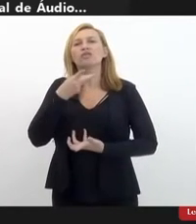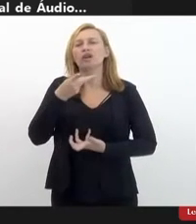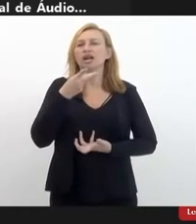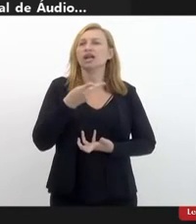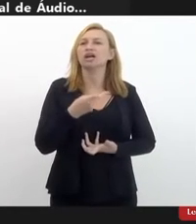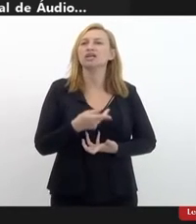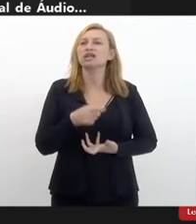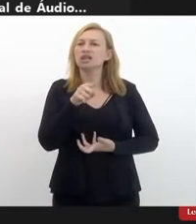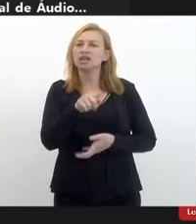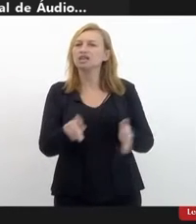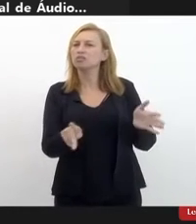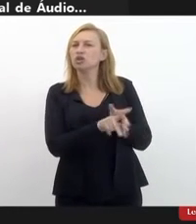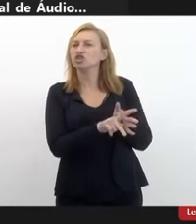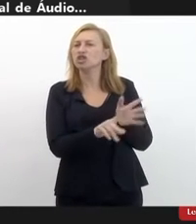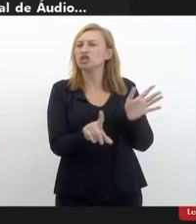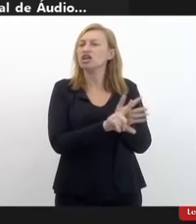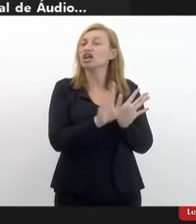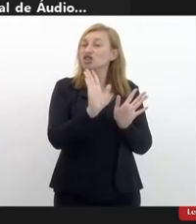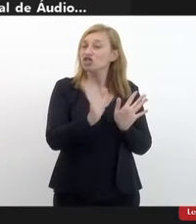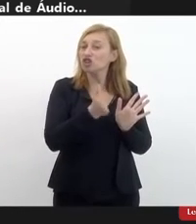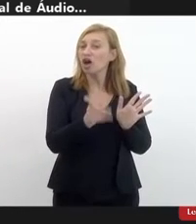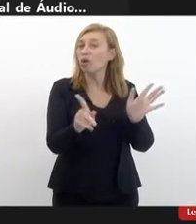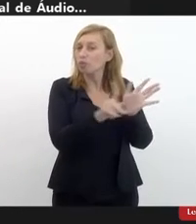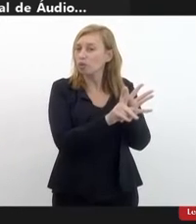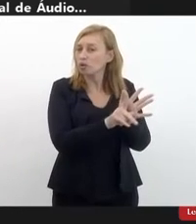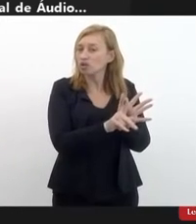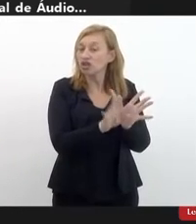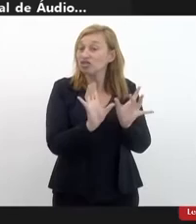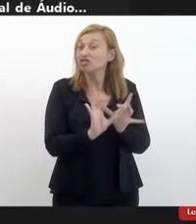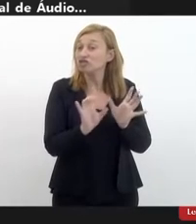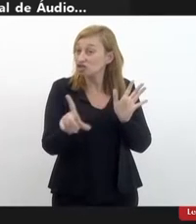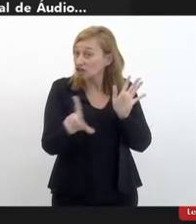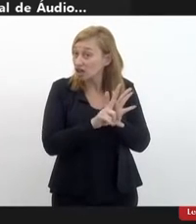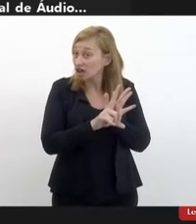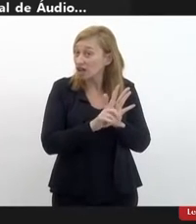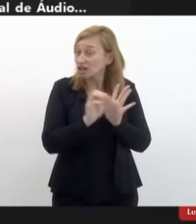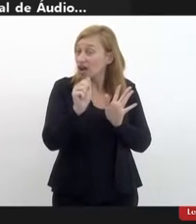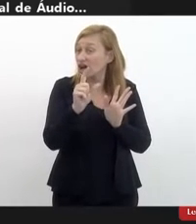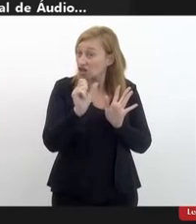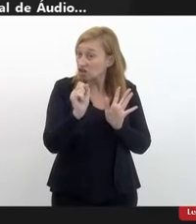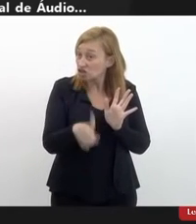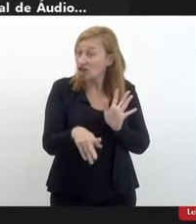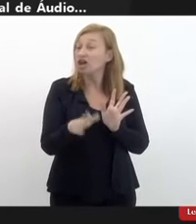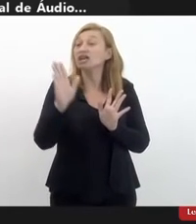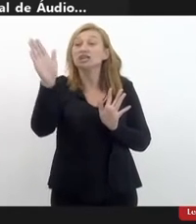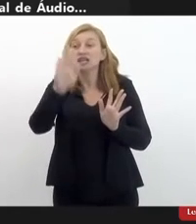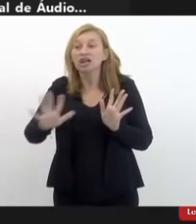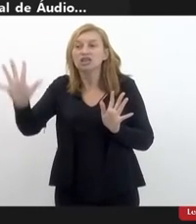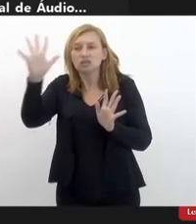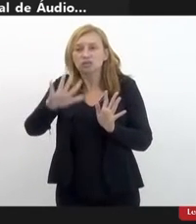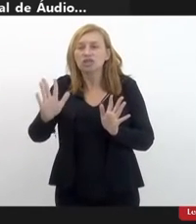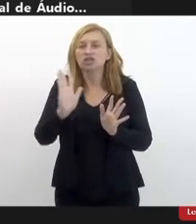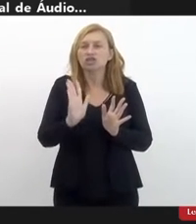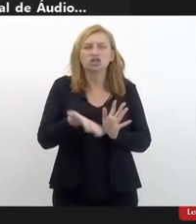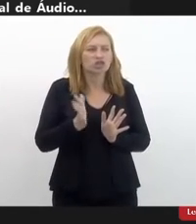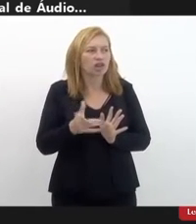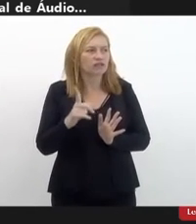esse projeto de lei já é um projeto de lei nacional, já tem, do